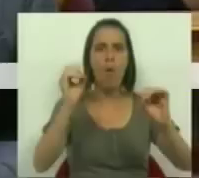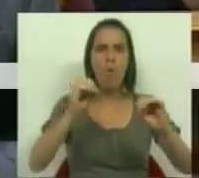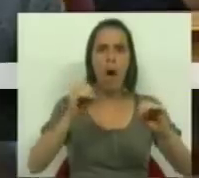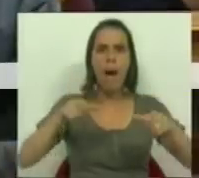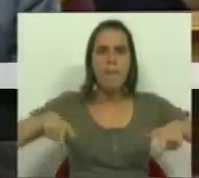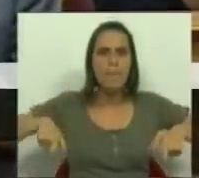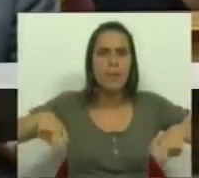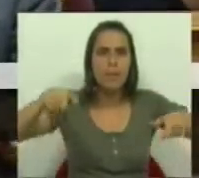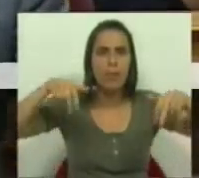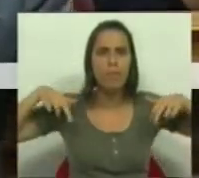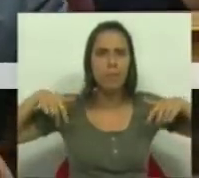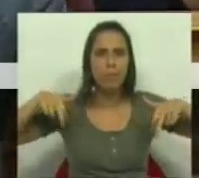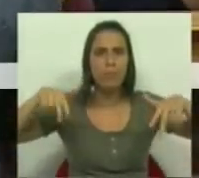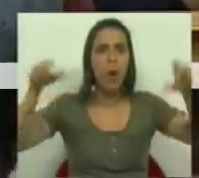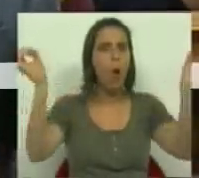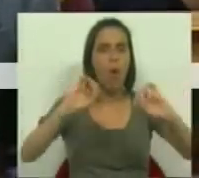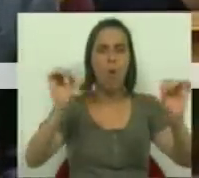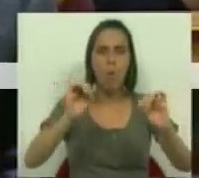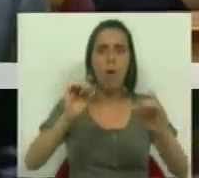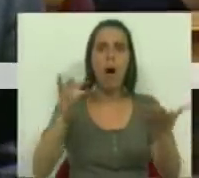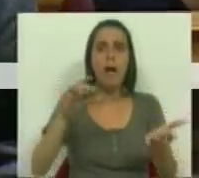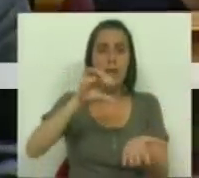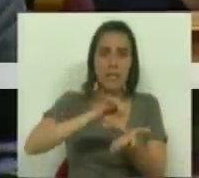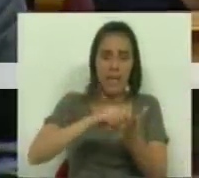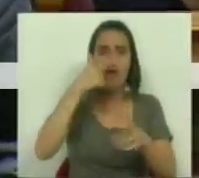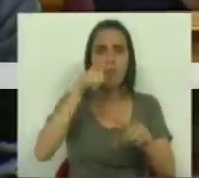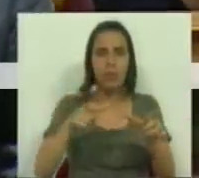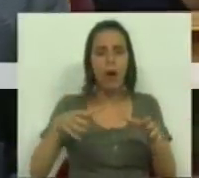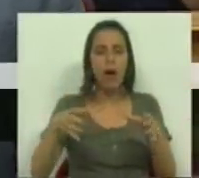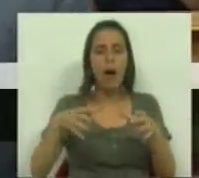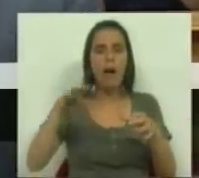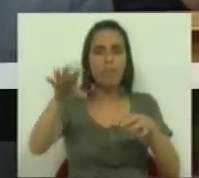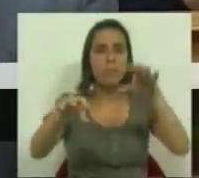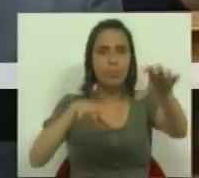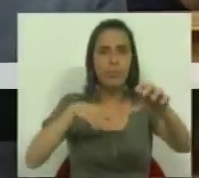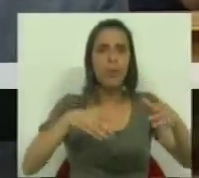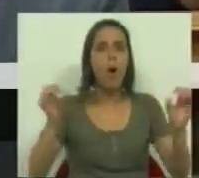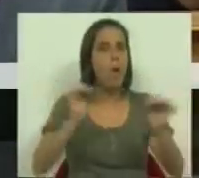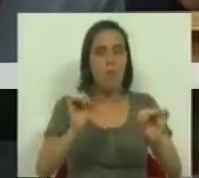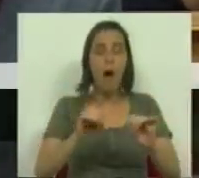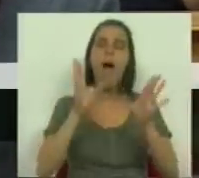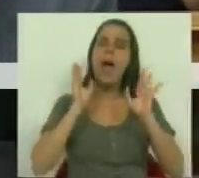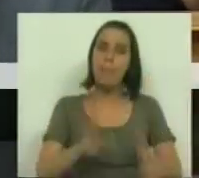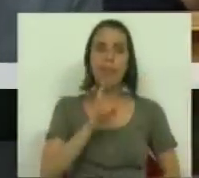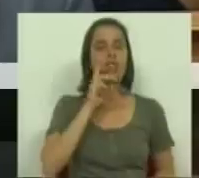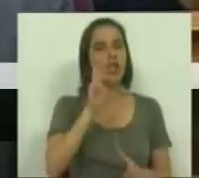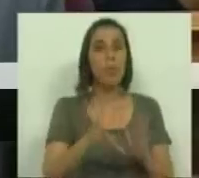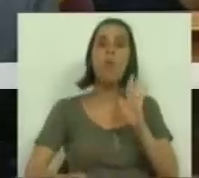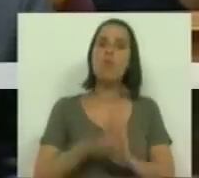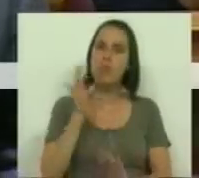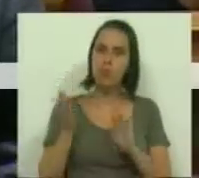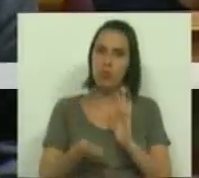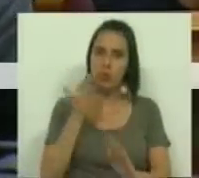passeios, mesmo passando por entre centros populacionais. E, sendo assim, é necessário responder com a